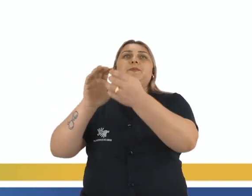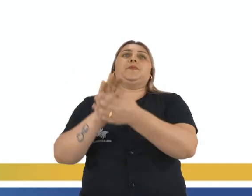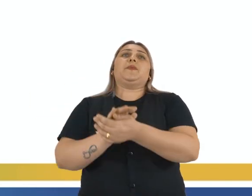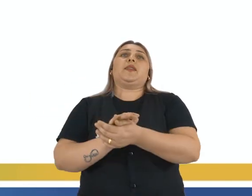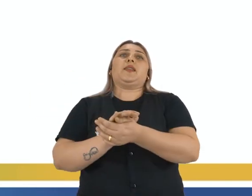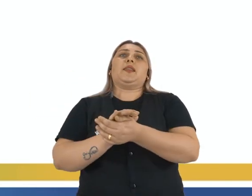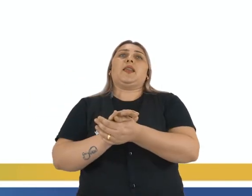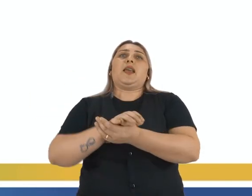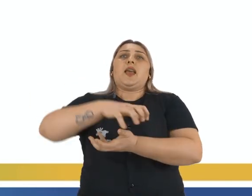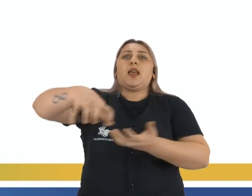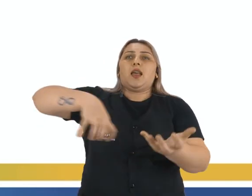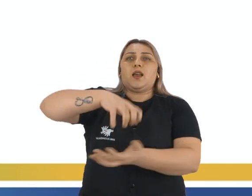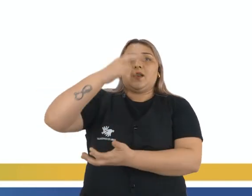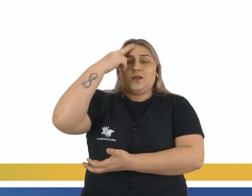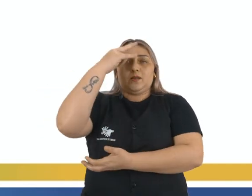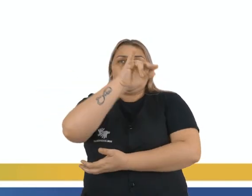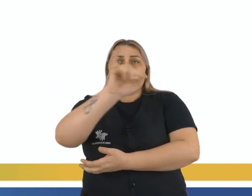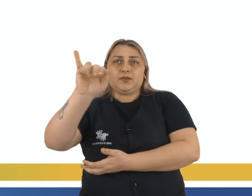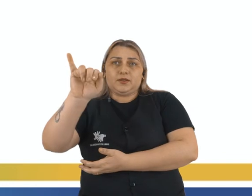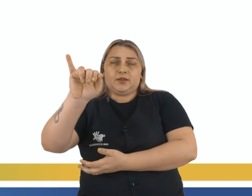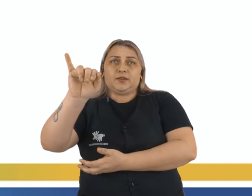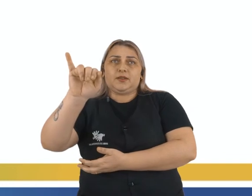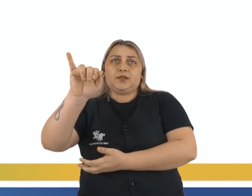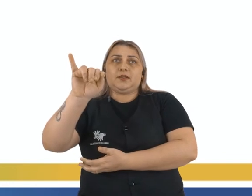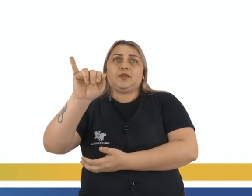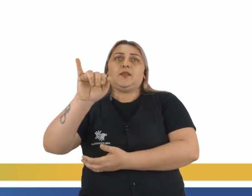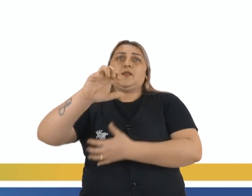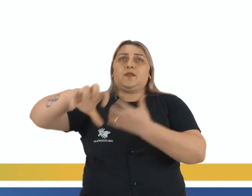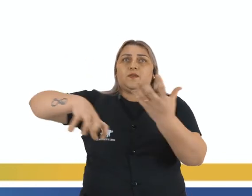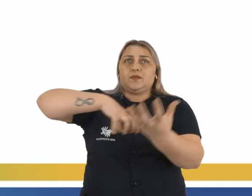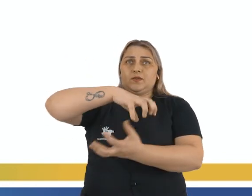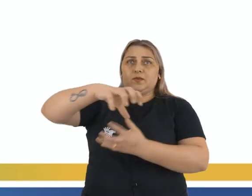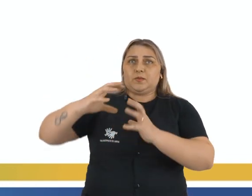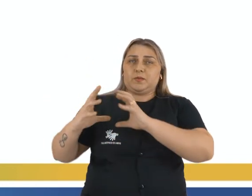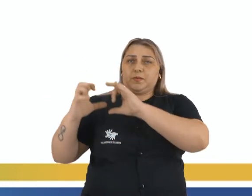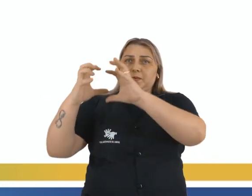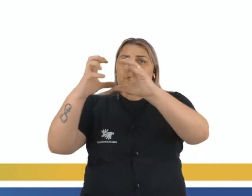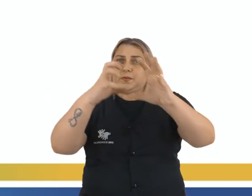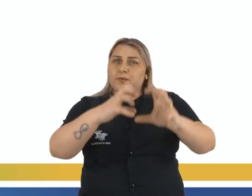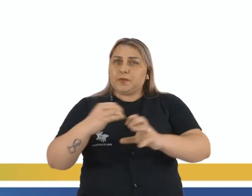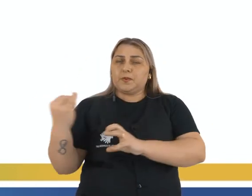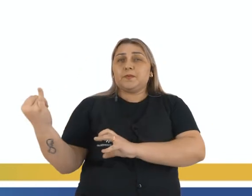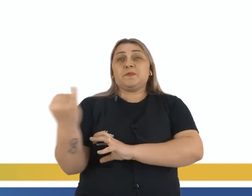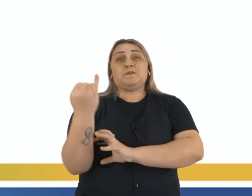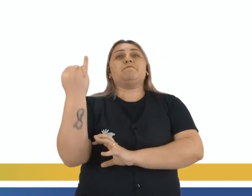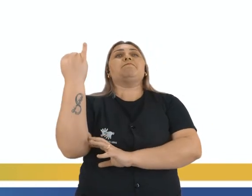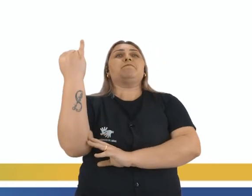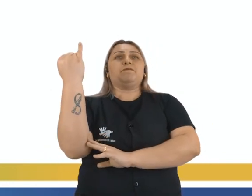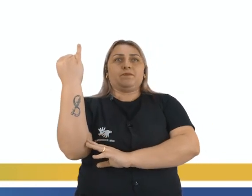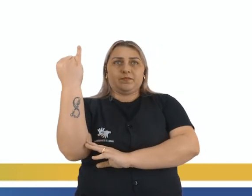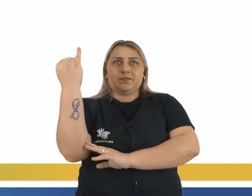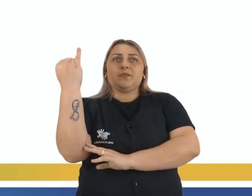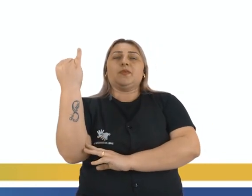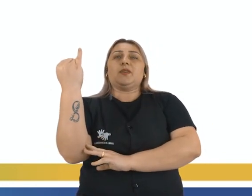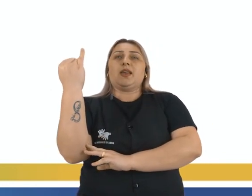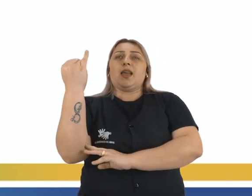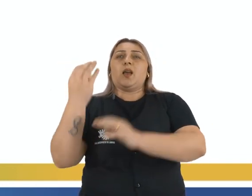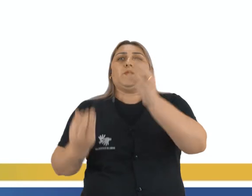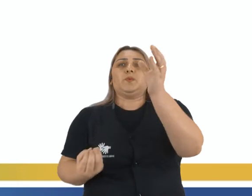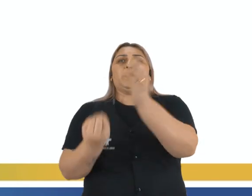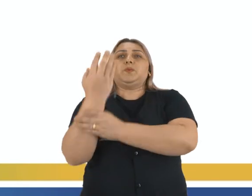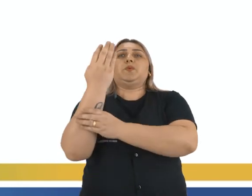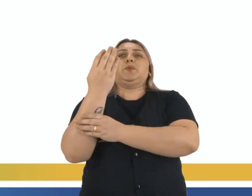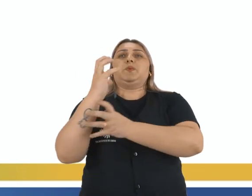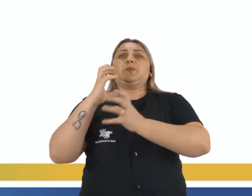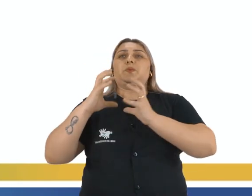a Revolução Antiana, ela vai ser uma rebelião muito importante, uma revolução muito importante que surge de uma